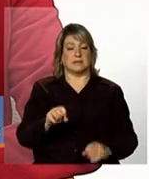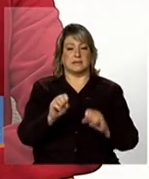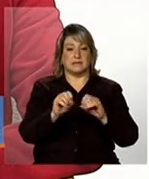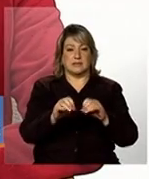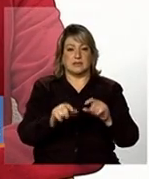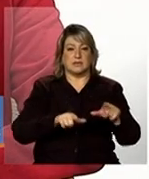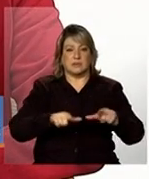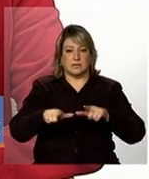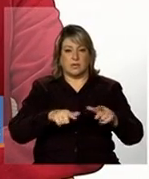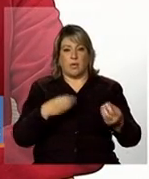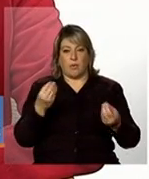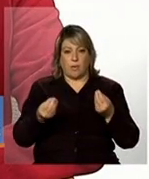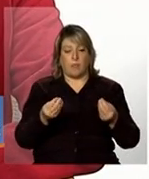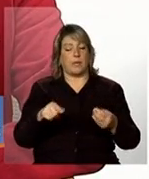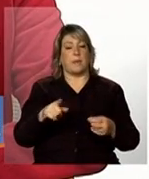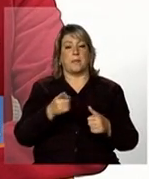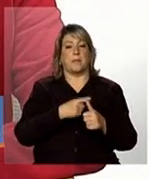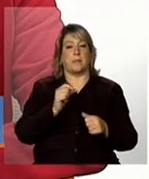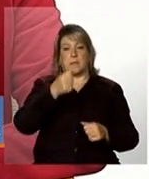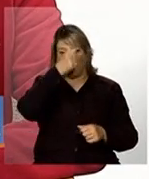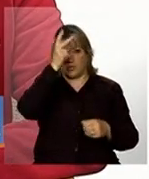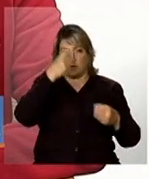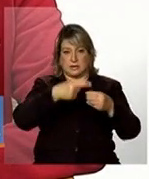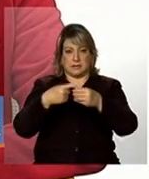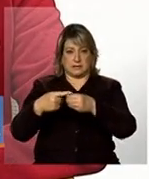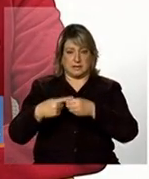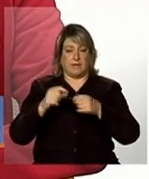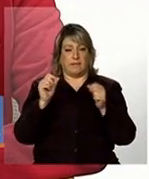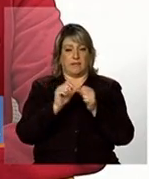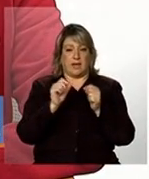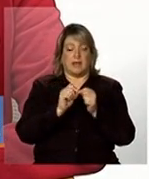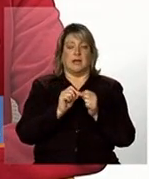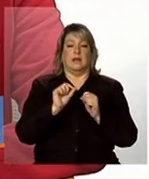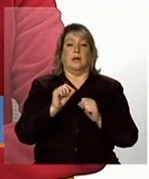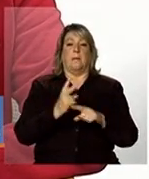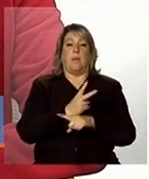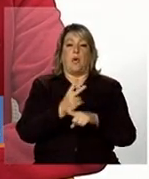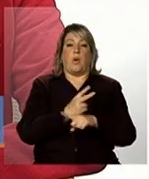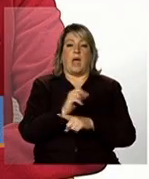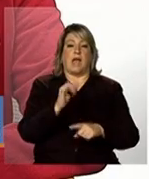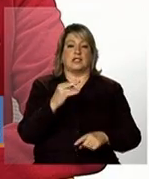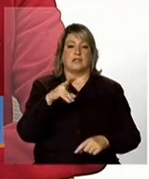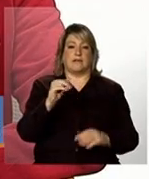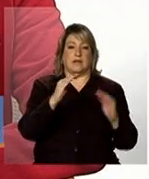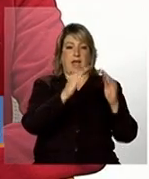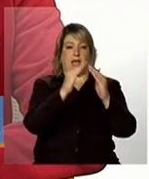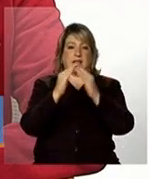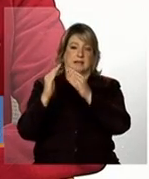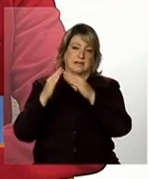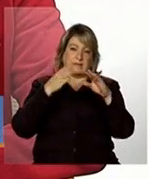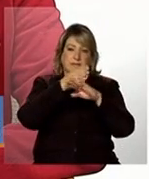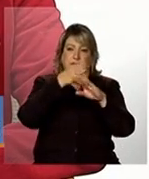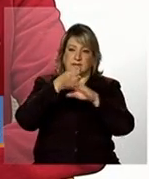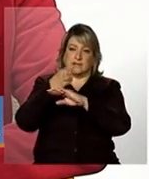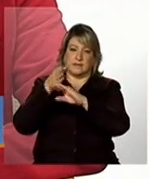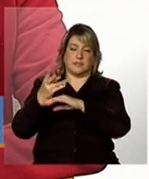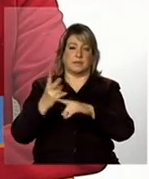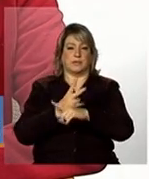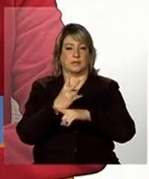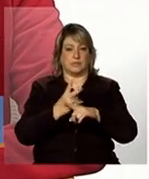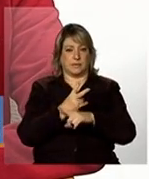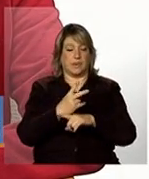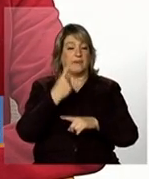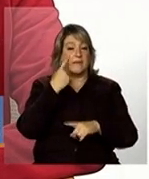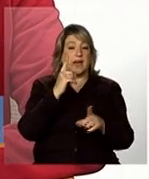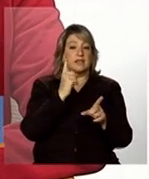o primeiro é para que os municípios realizem a busca ativa dessas famílias que descumprem condicionalidades e estão com